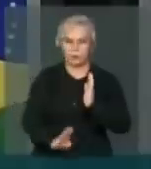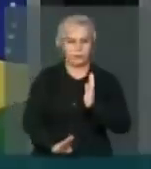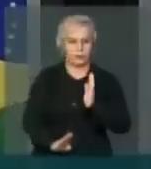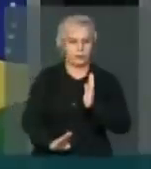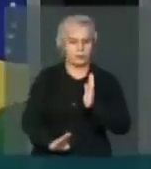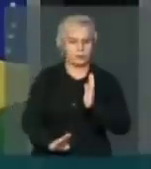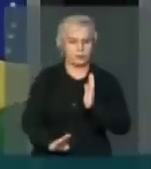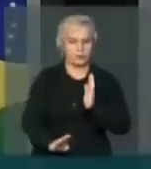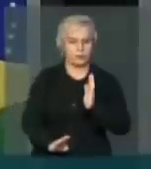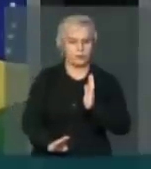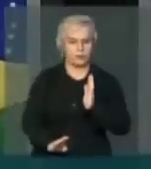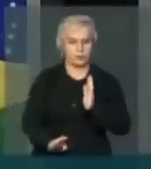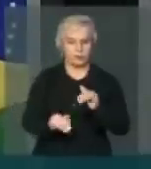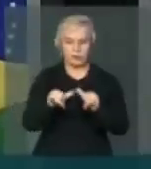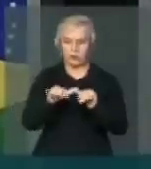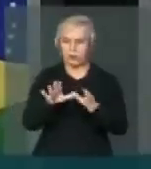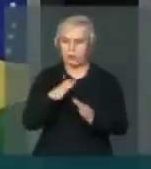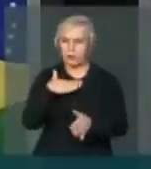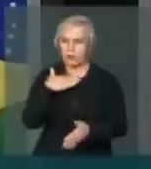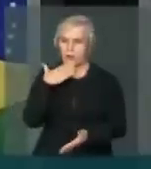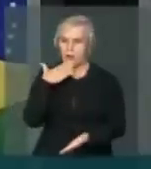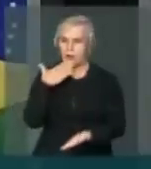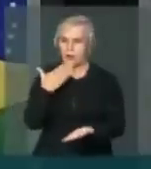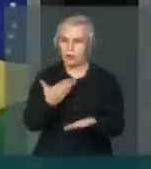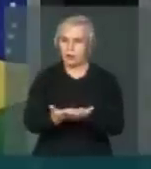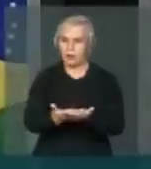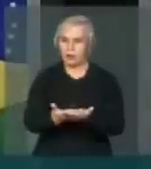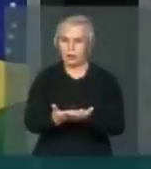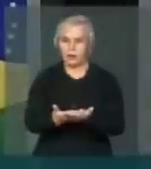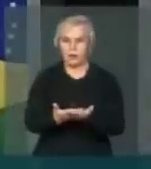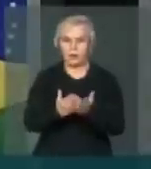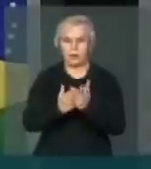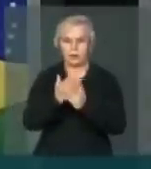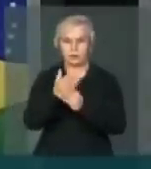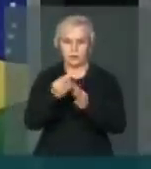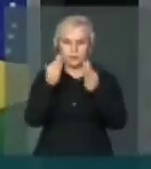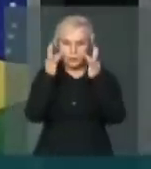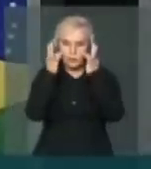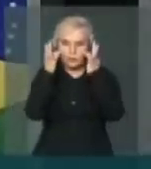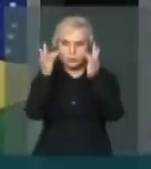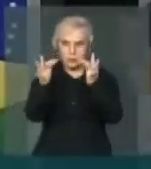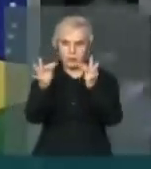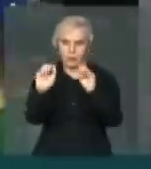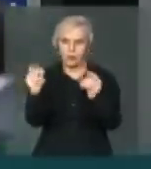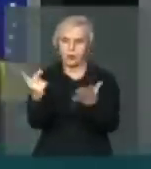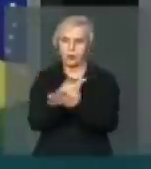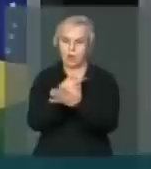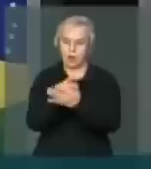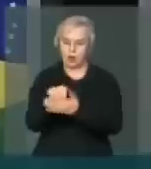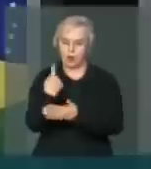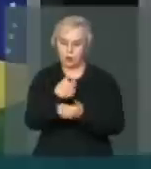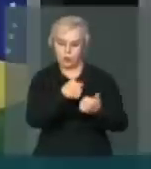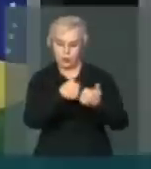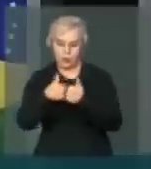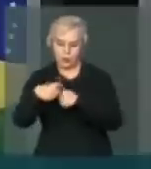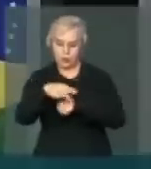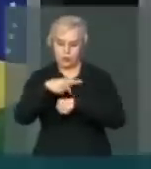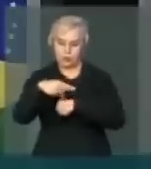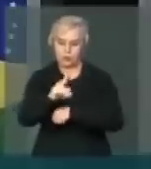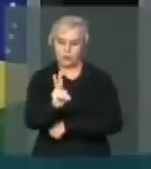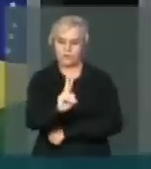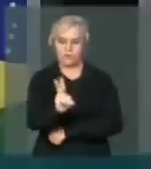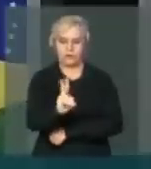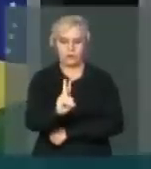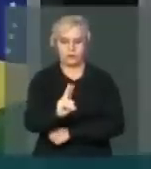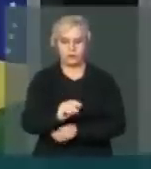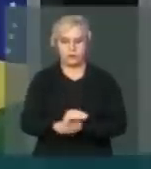absolutamente estarrecido Com o depoimento do que acontece No nosso vizinho estado, irmão da